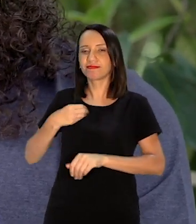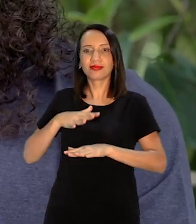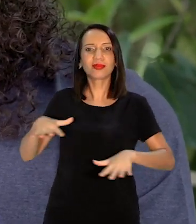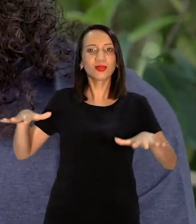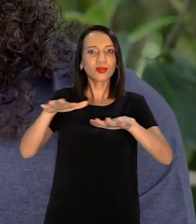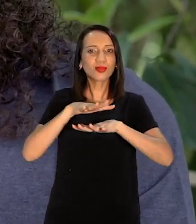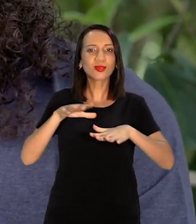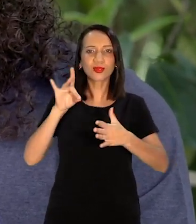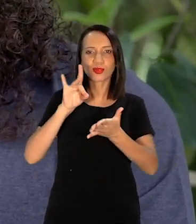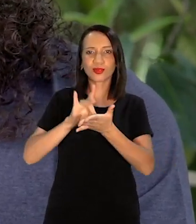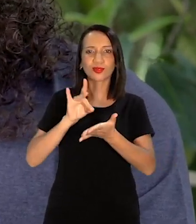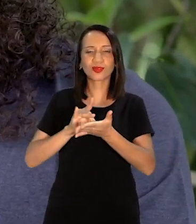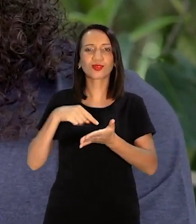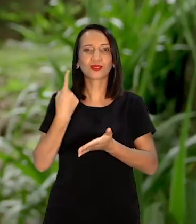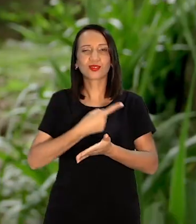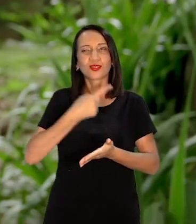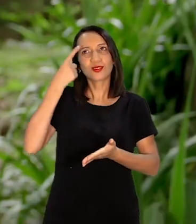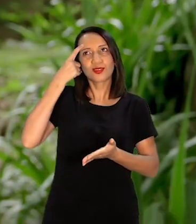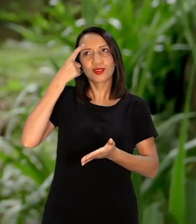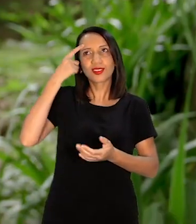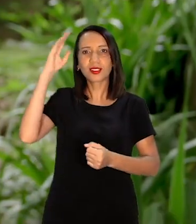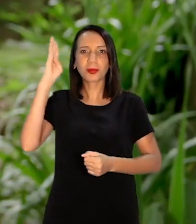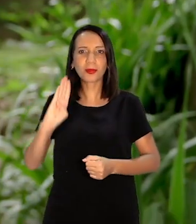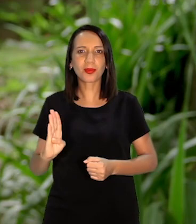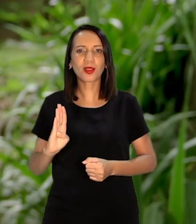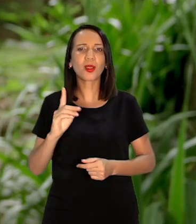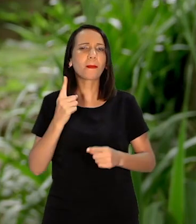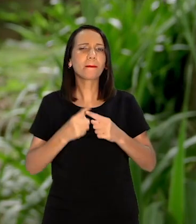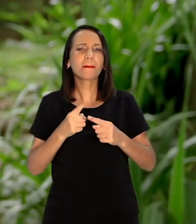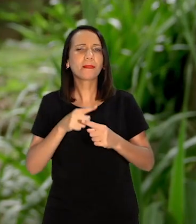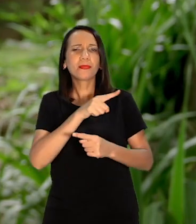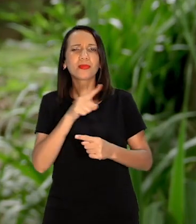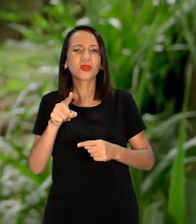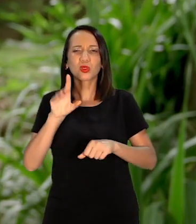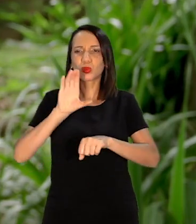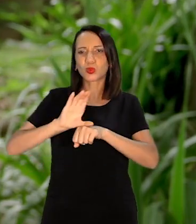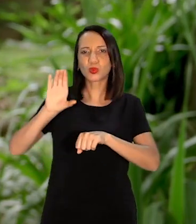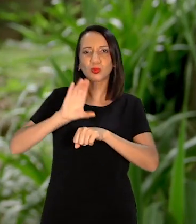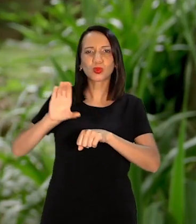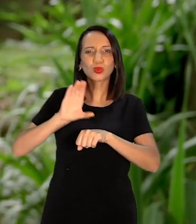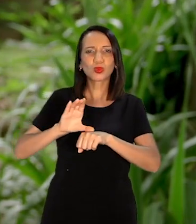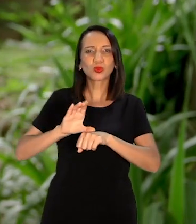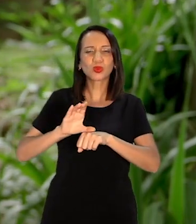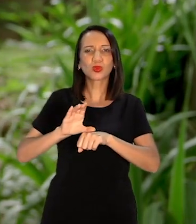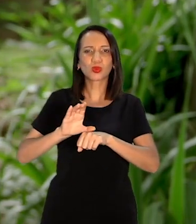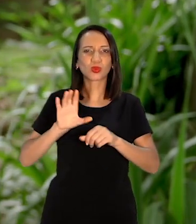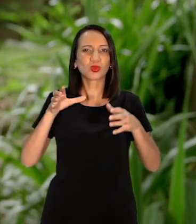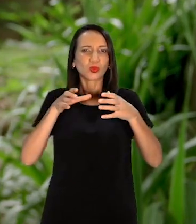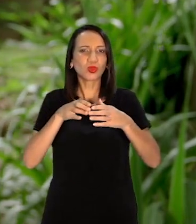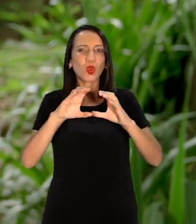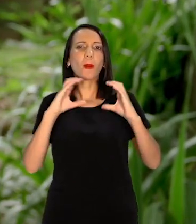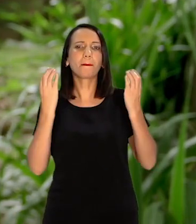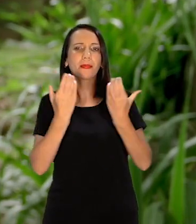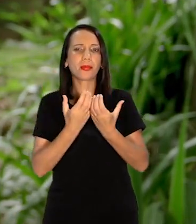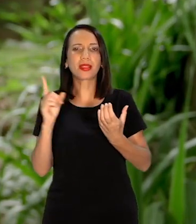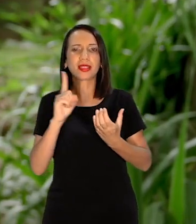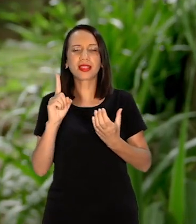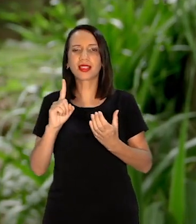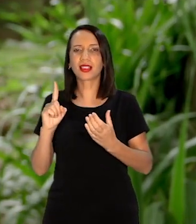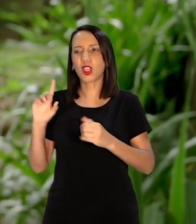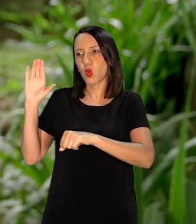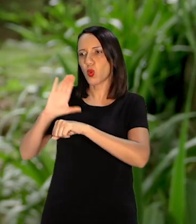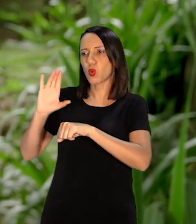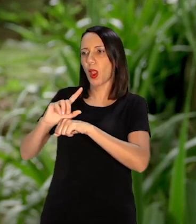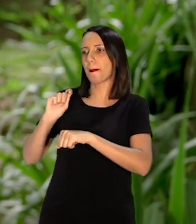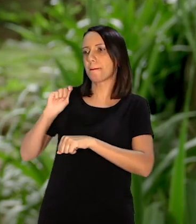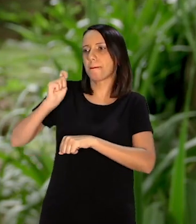Realmente a elite Pensa o Brasil Professor Douglas Está num cursinho Comunitário E não num cursinho pago